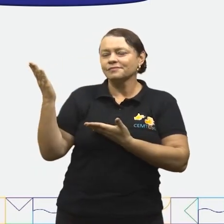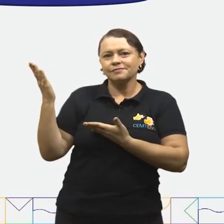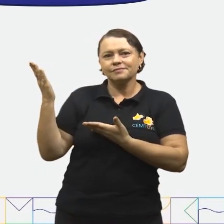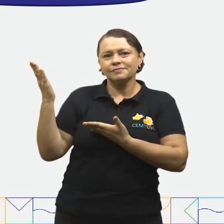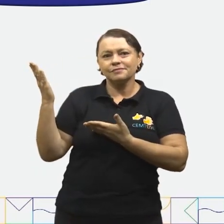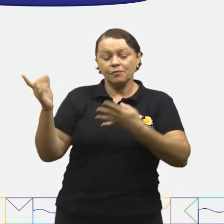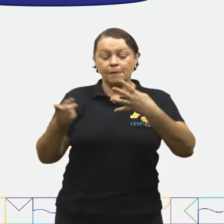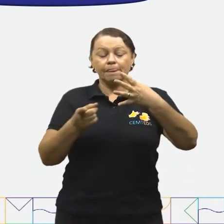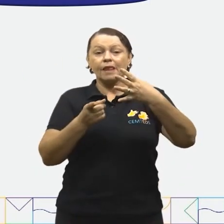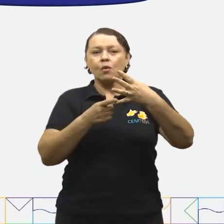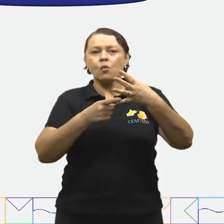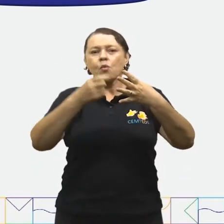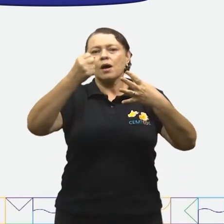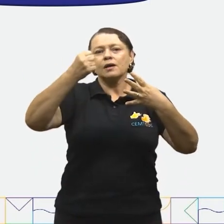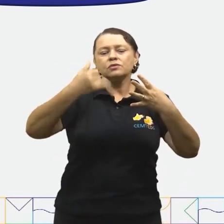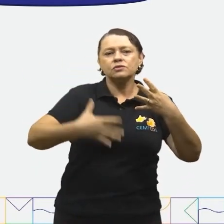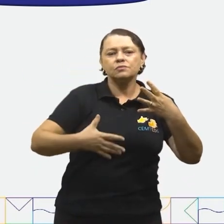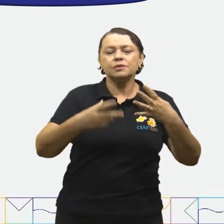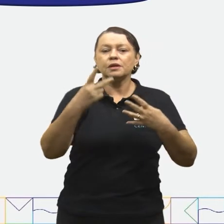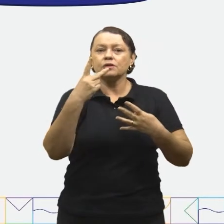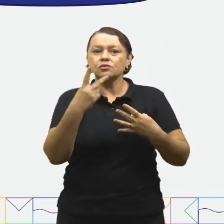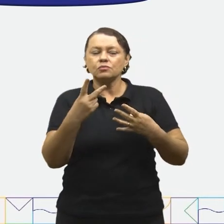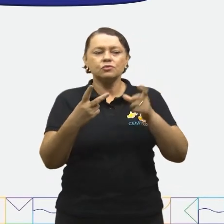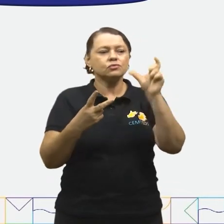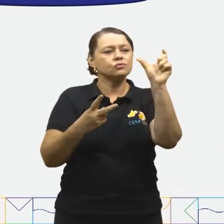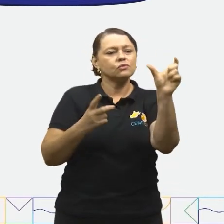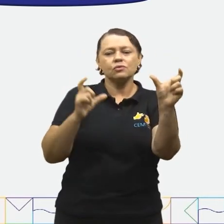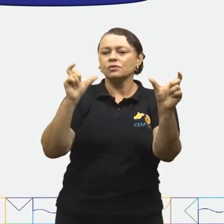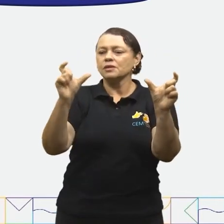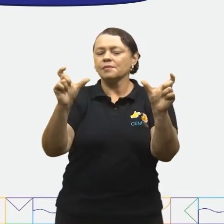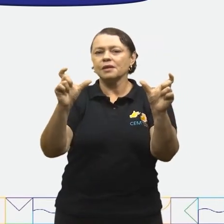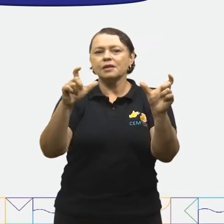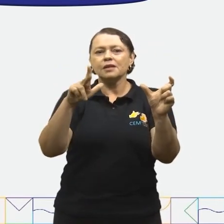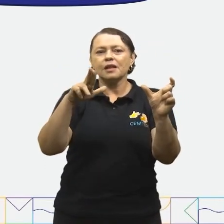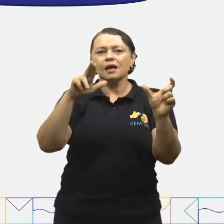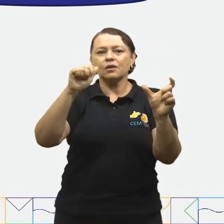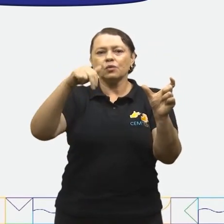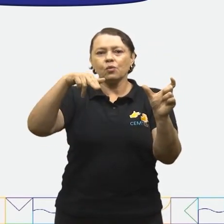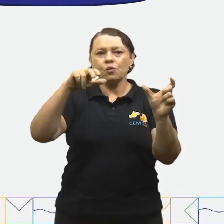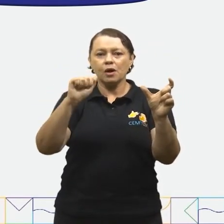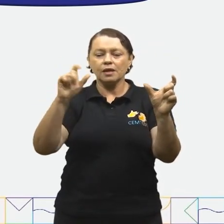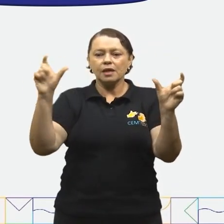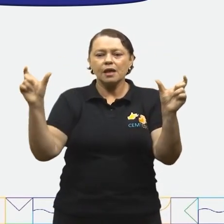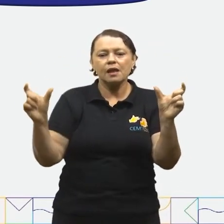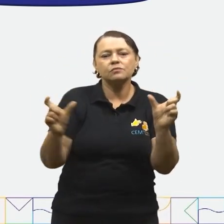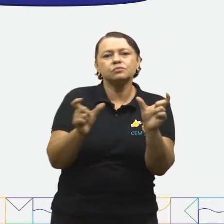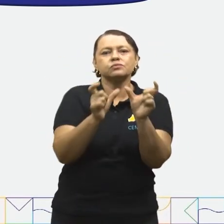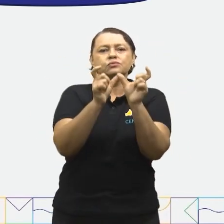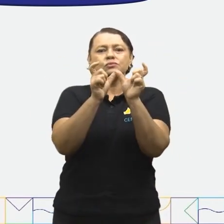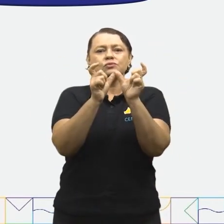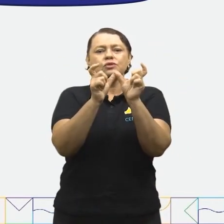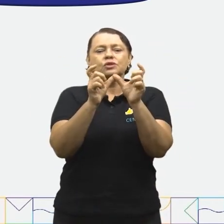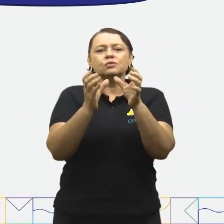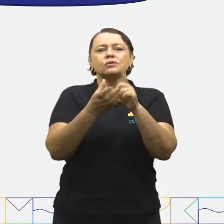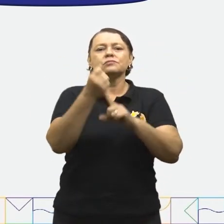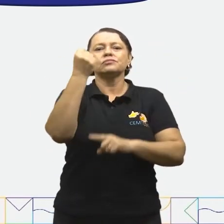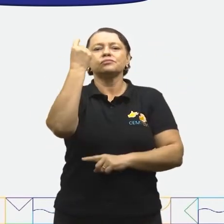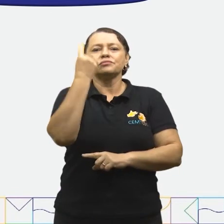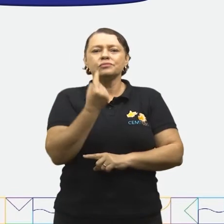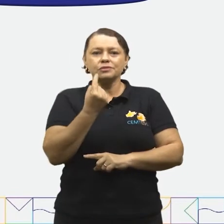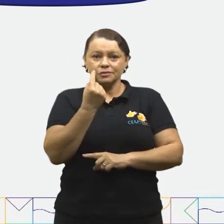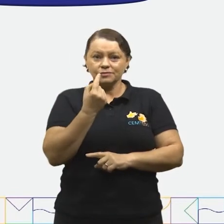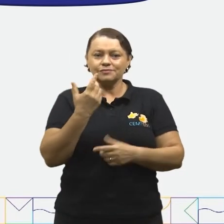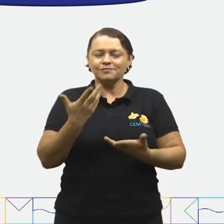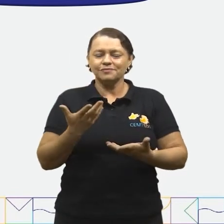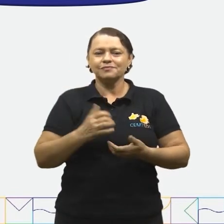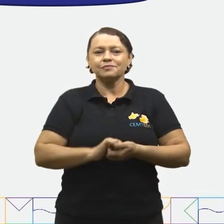parágrafo fala sobre os dois apelidos da Luana, que ela transformou em um. No início e logo abaixo, já